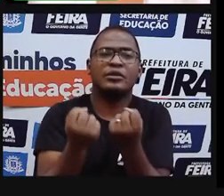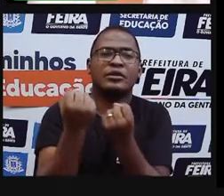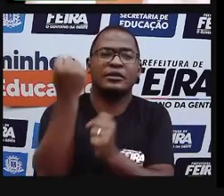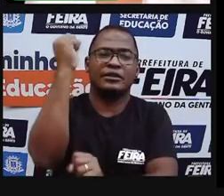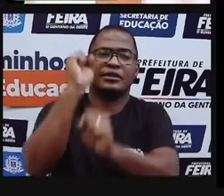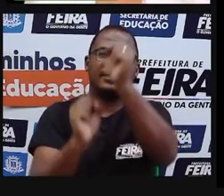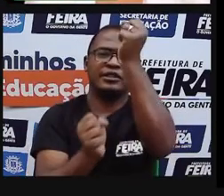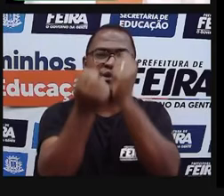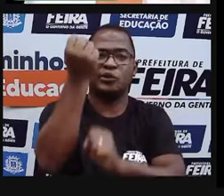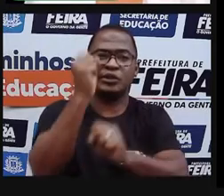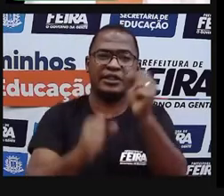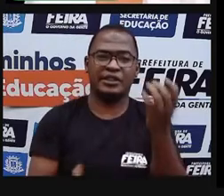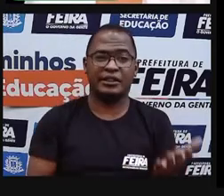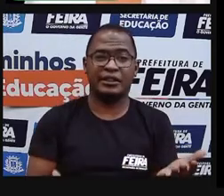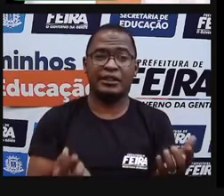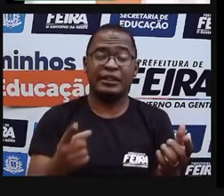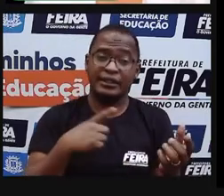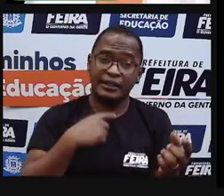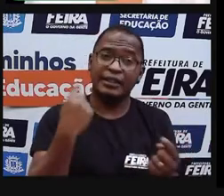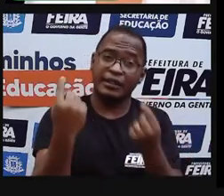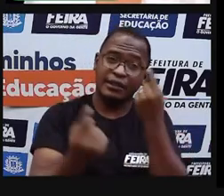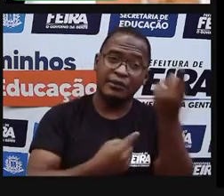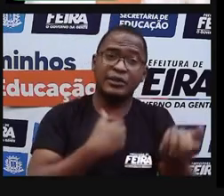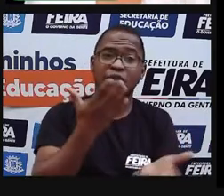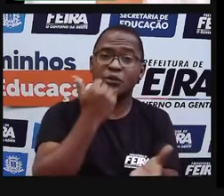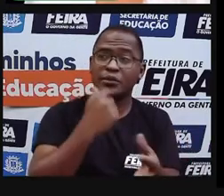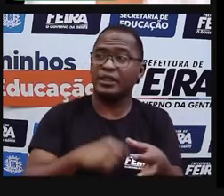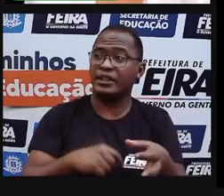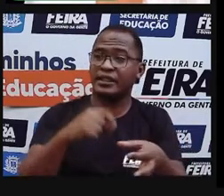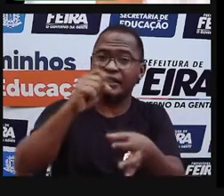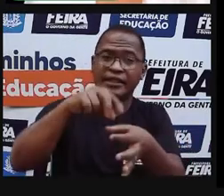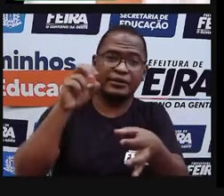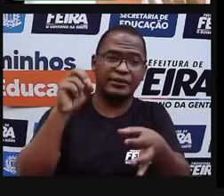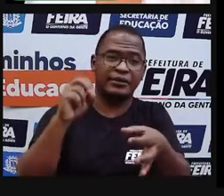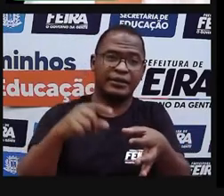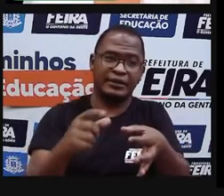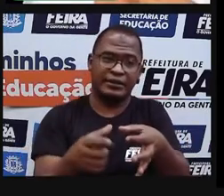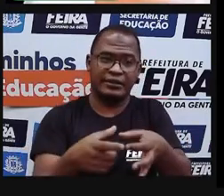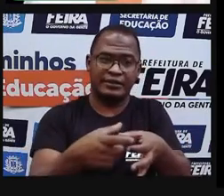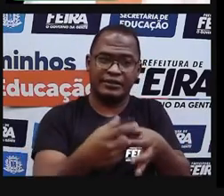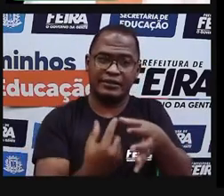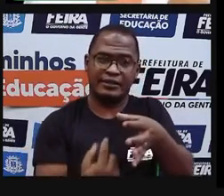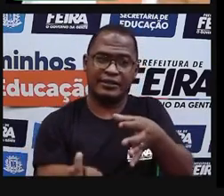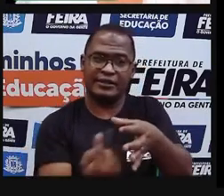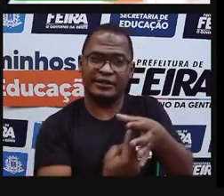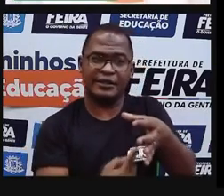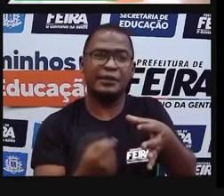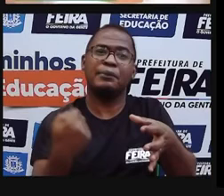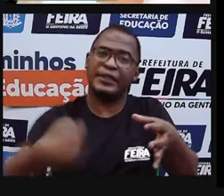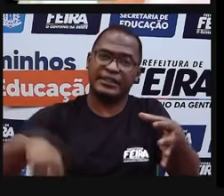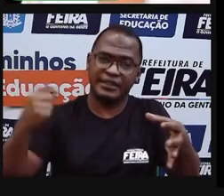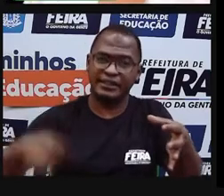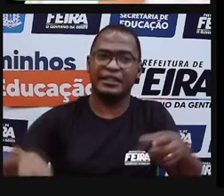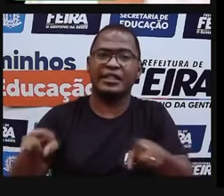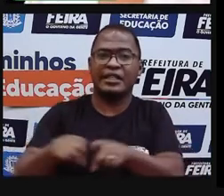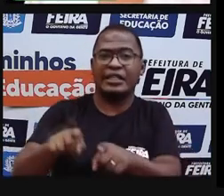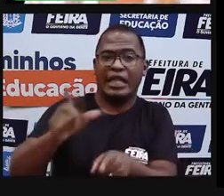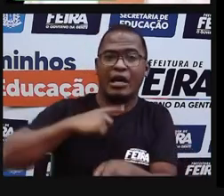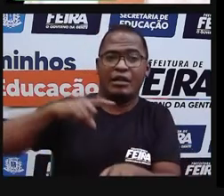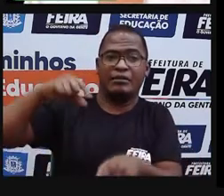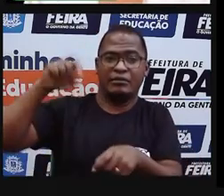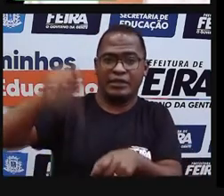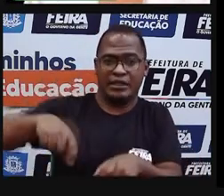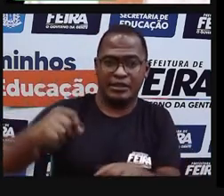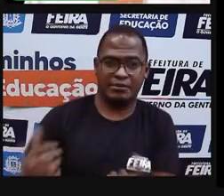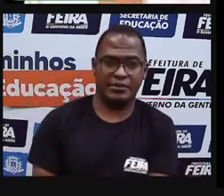agrotóxicos. E a gente precisa cuidar desse nosso corpo. É difícil? É. Porque a gente, naturalmente, tem